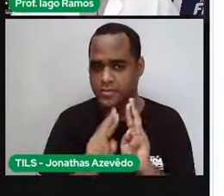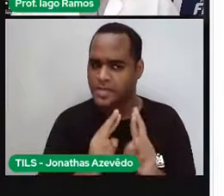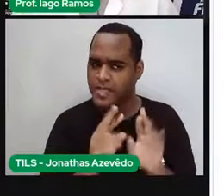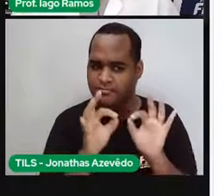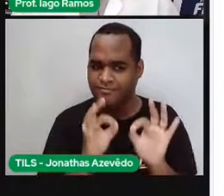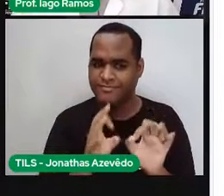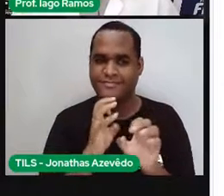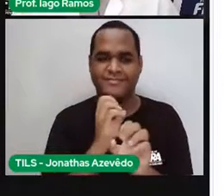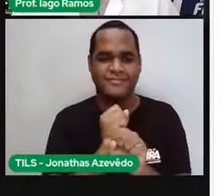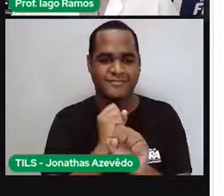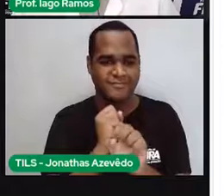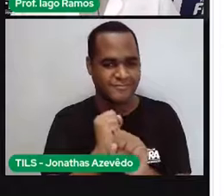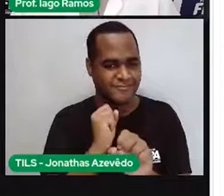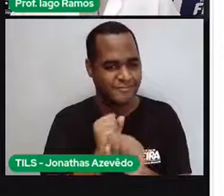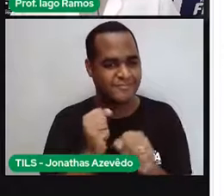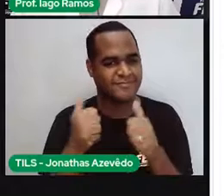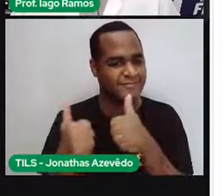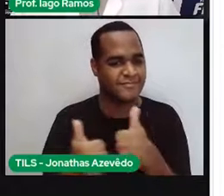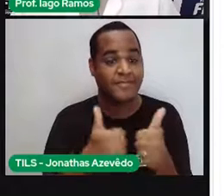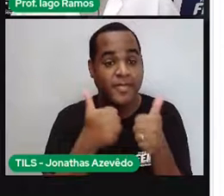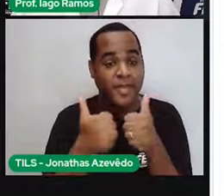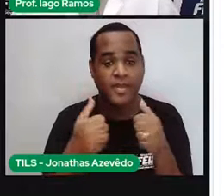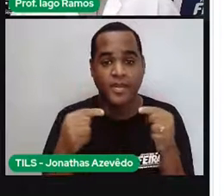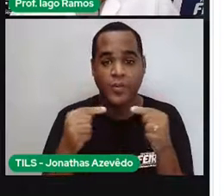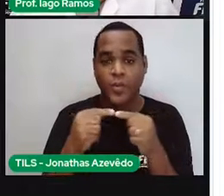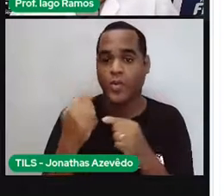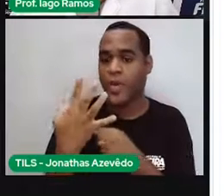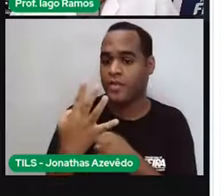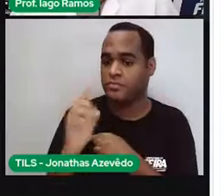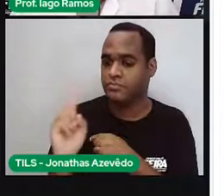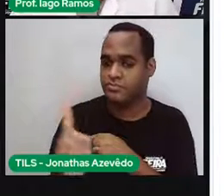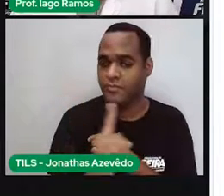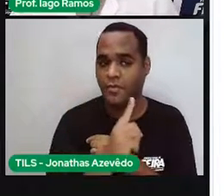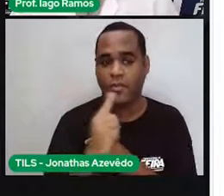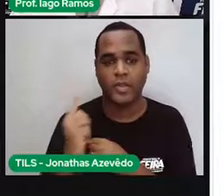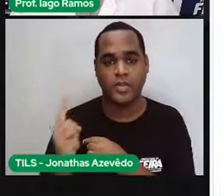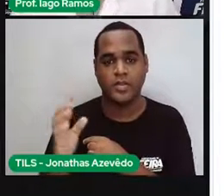continha aí de 4 voltas.